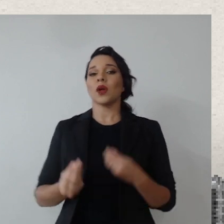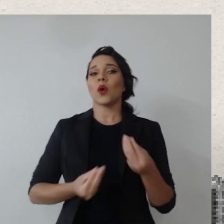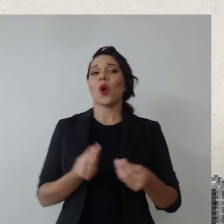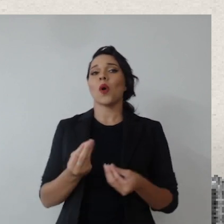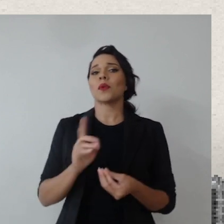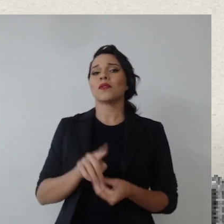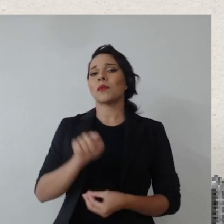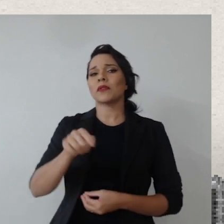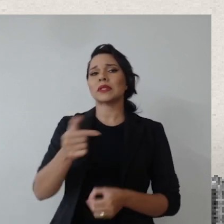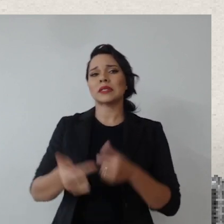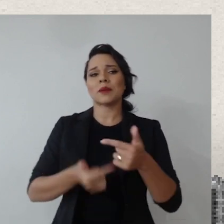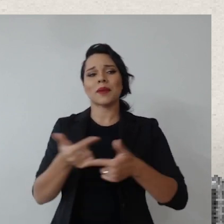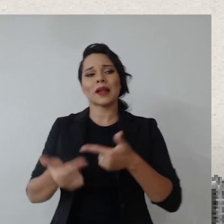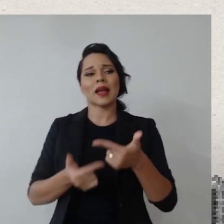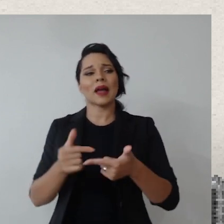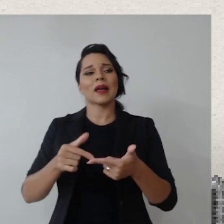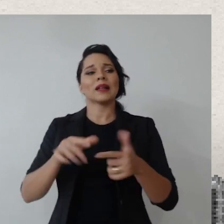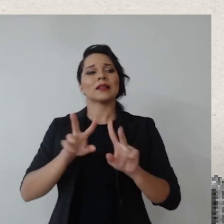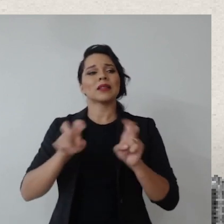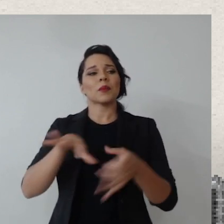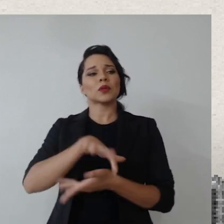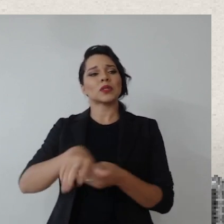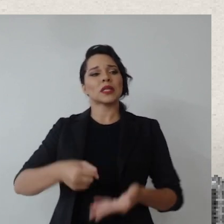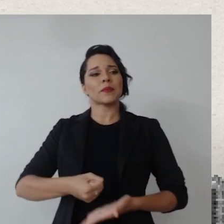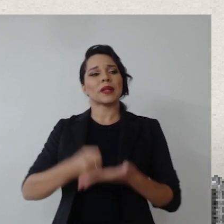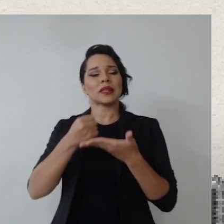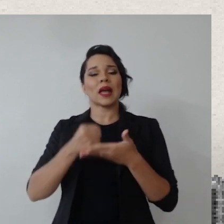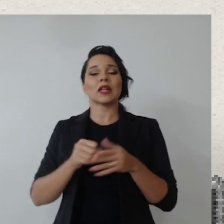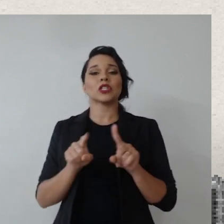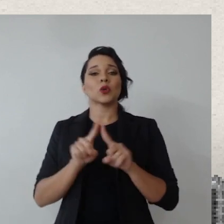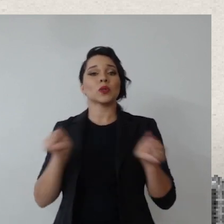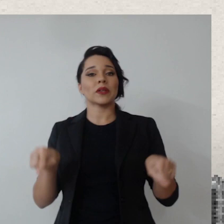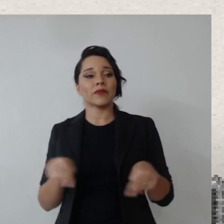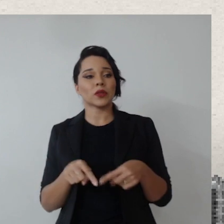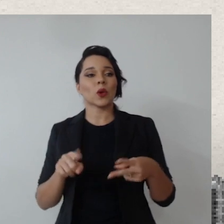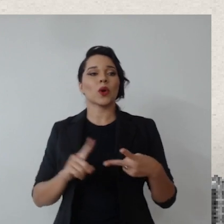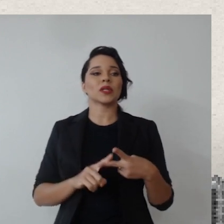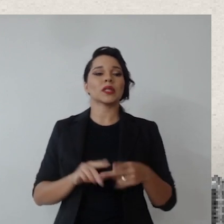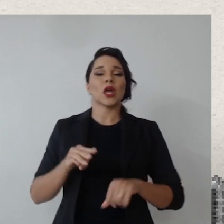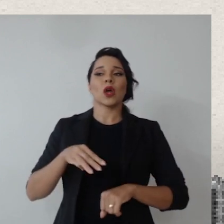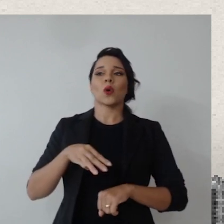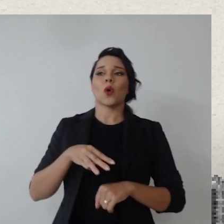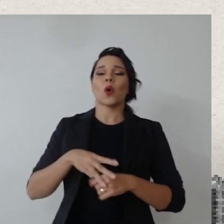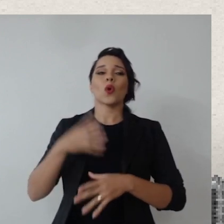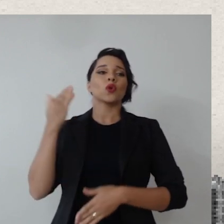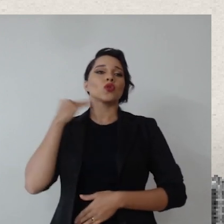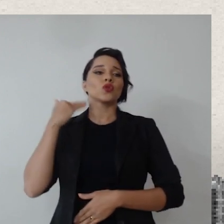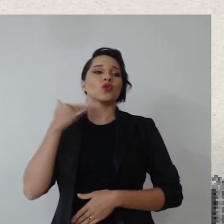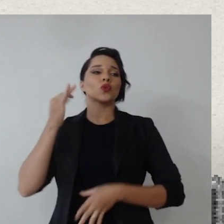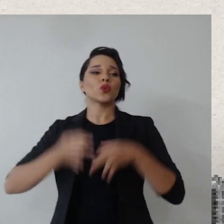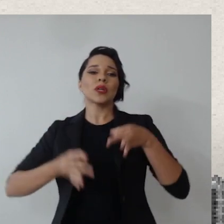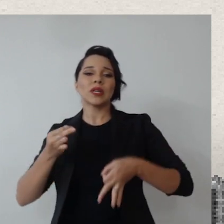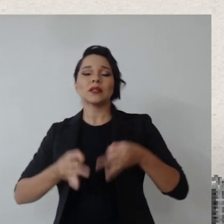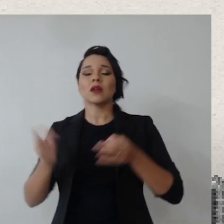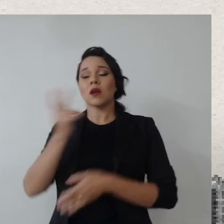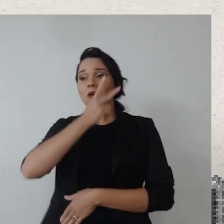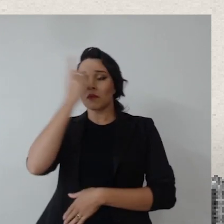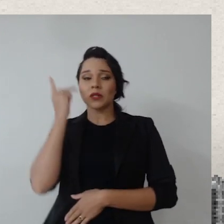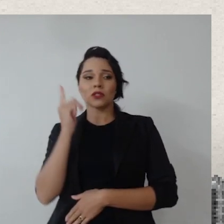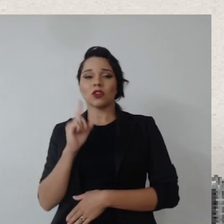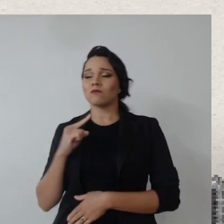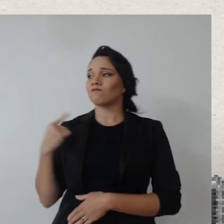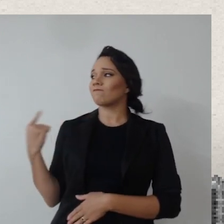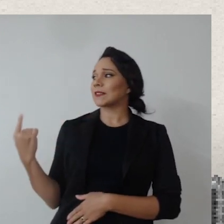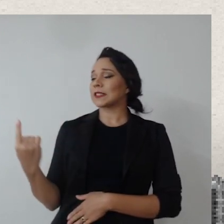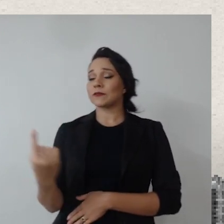como que foi para vocês trabalharem a sustentabilidade com os servidores, com magistrados, com as pessoas que estão